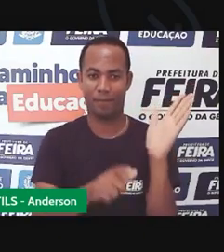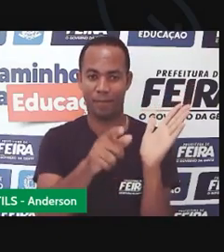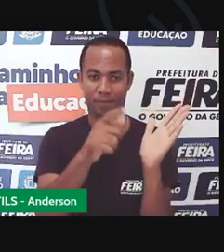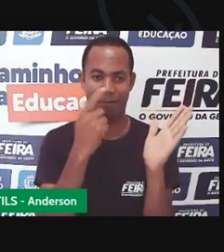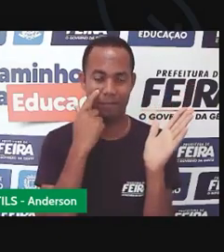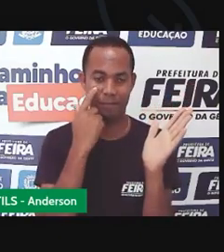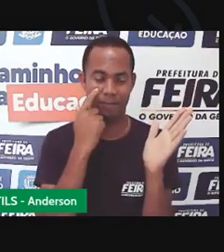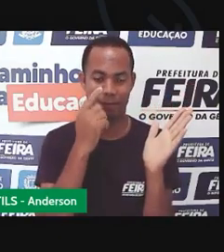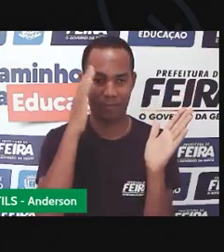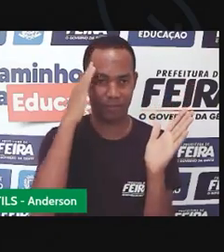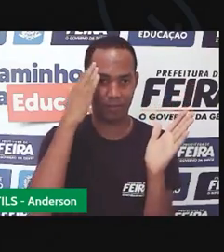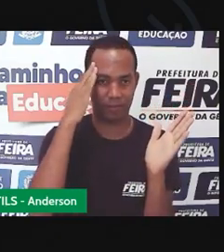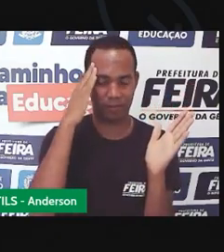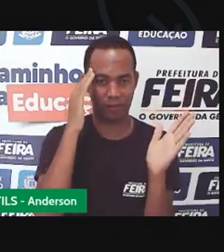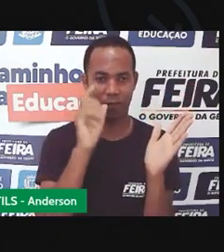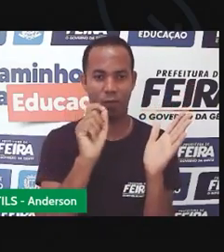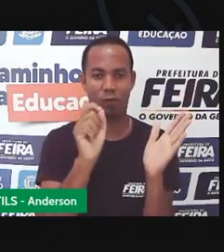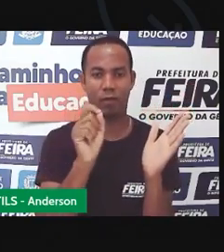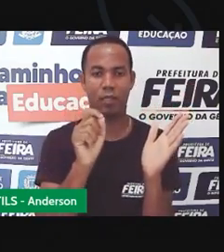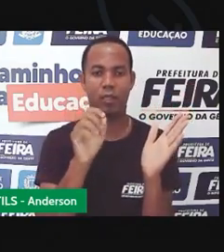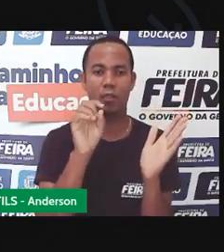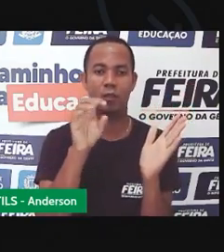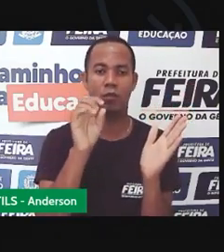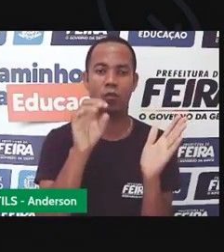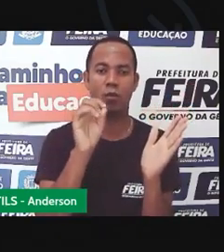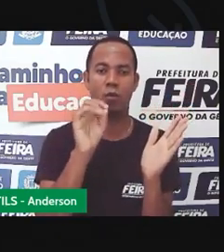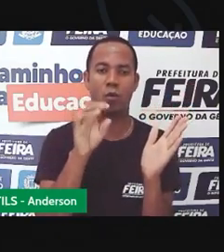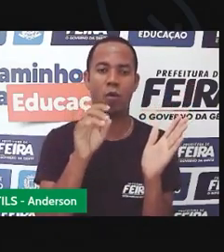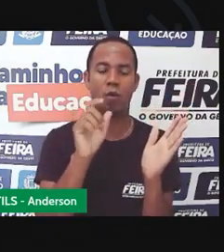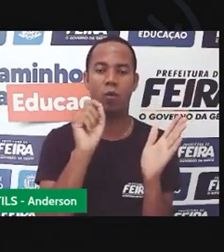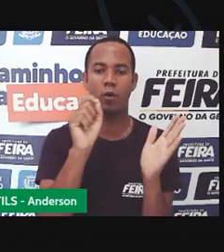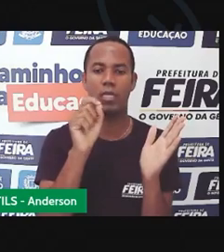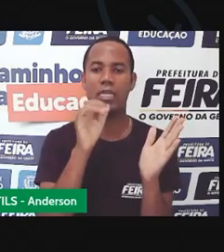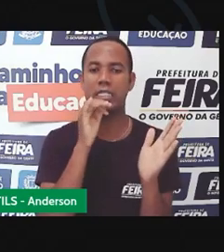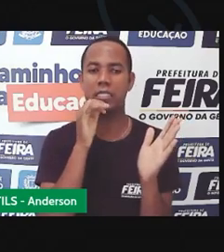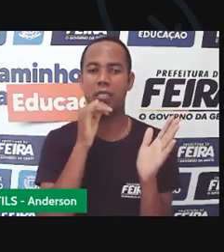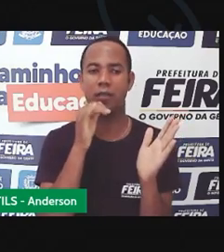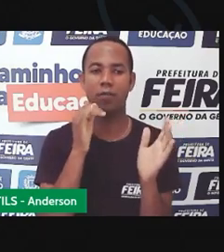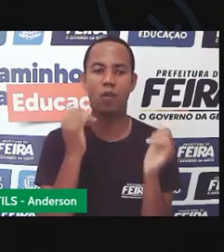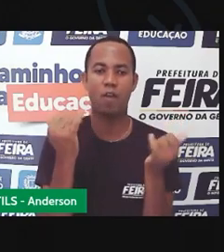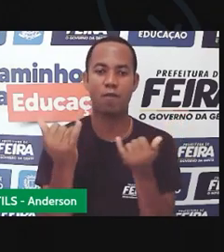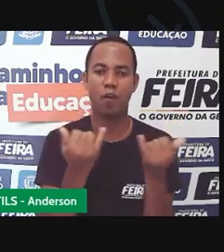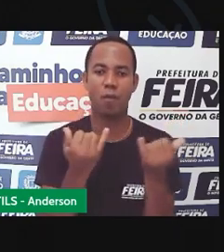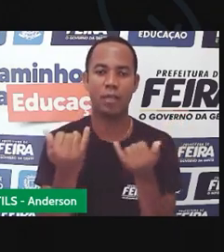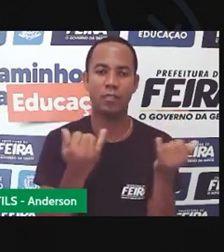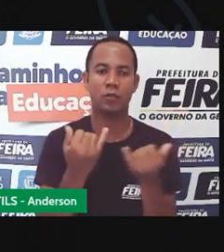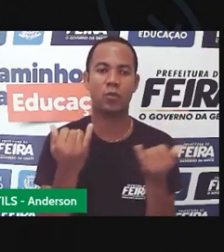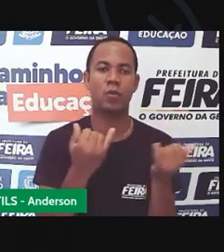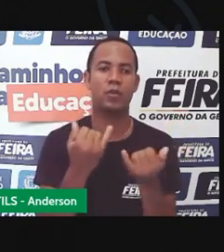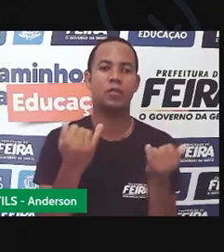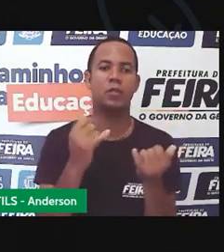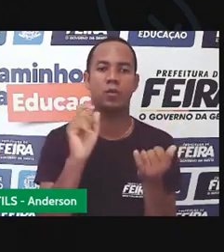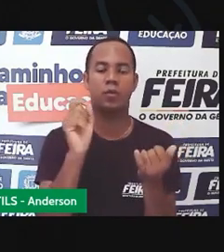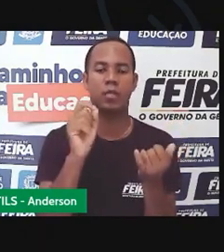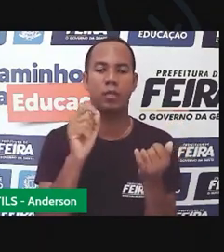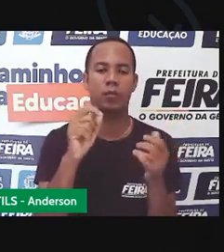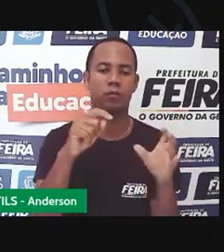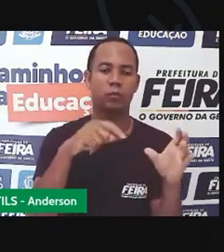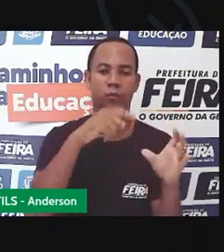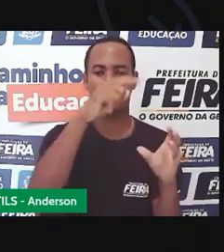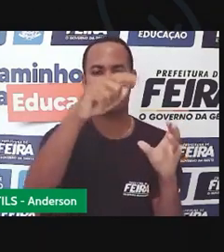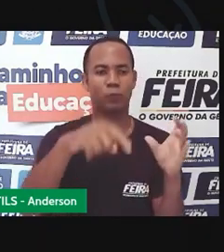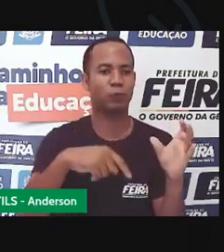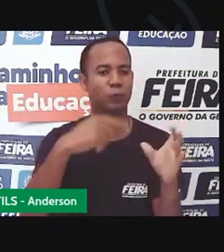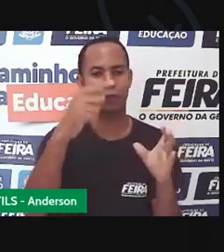você entenda que ele é apenas um meio por onde as informações percorram na